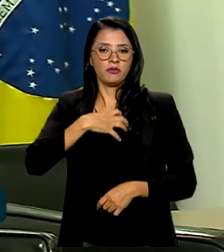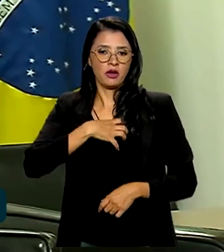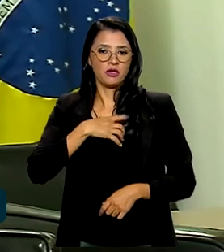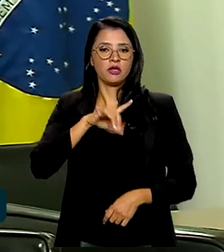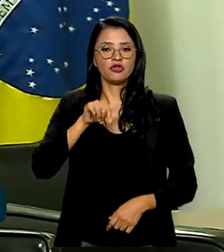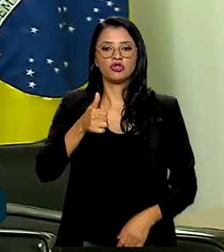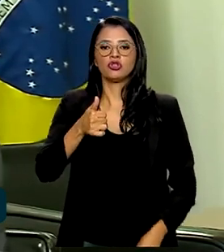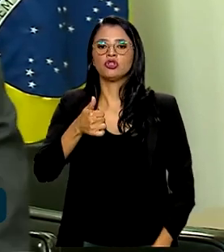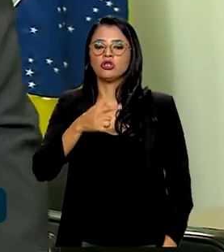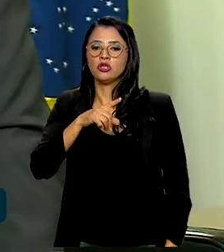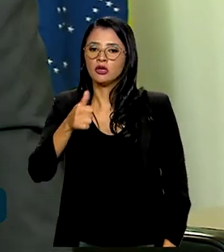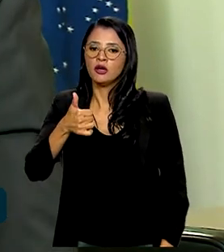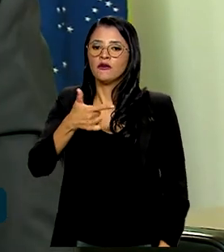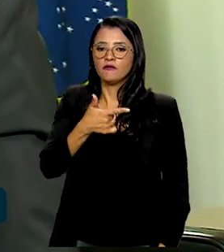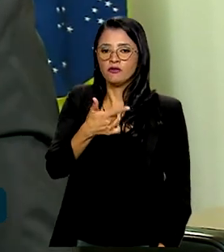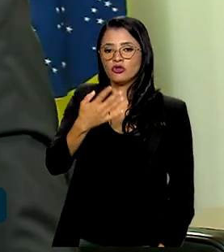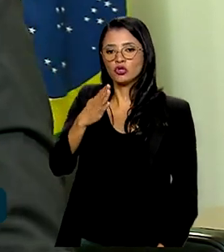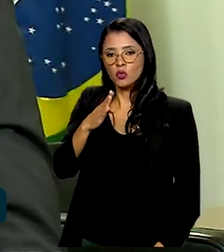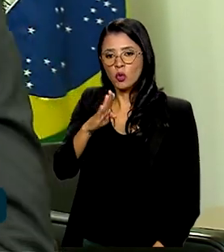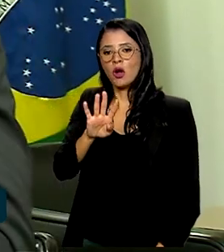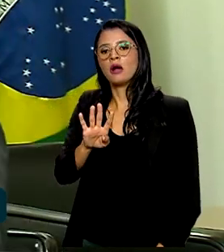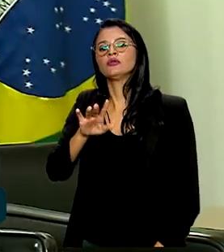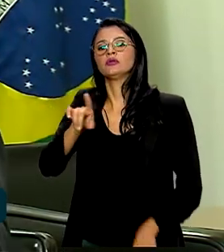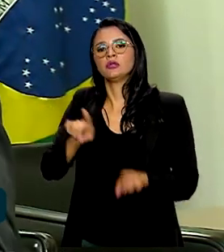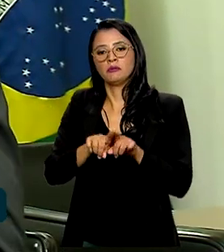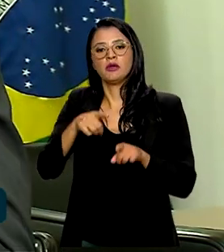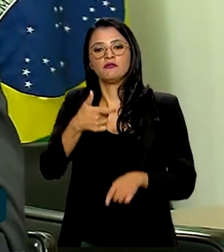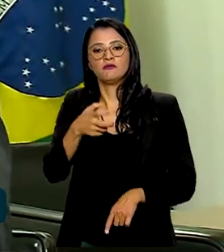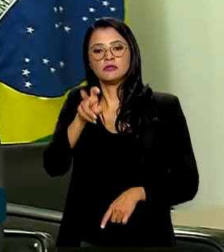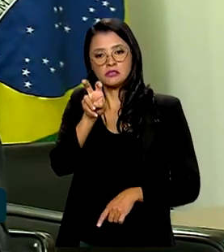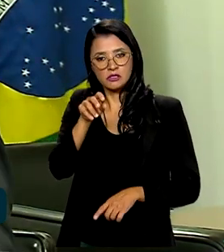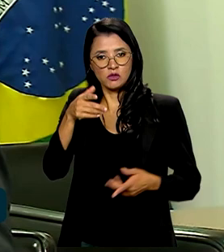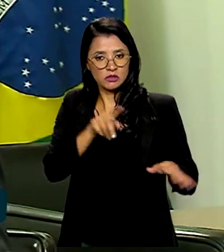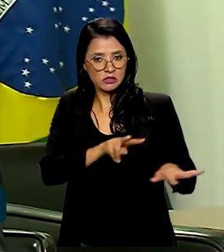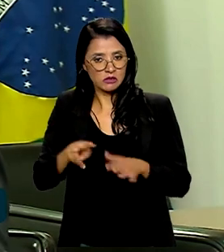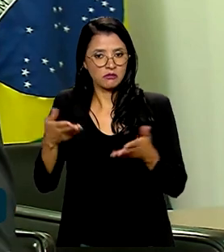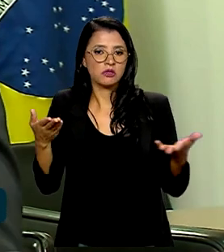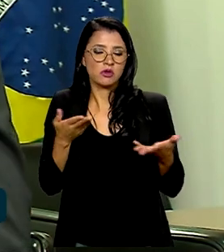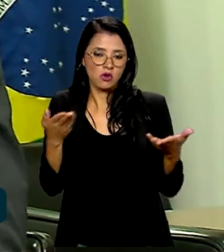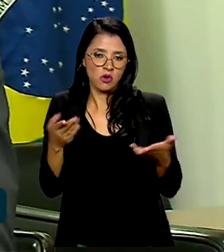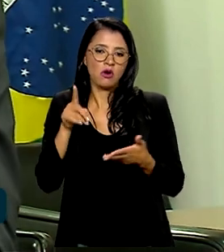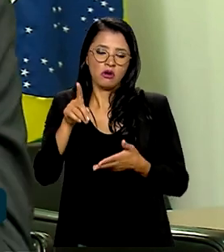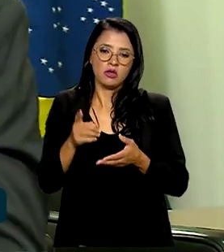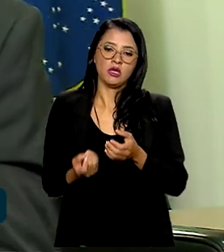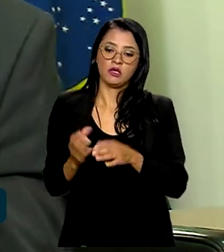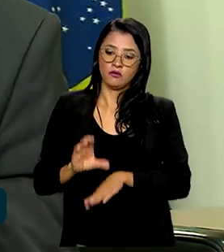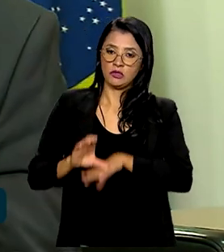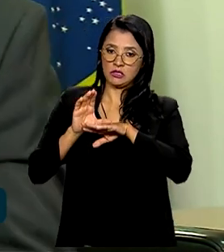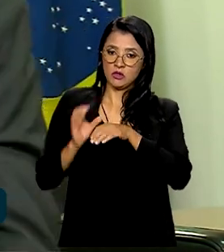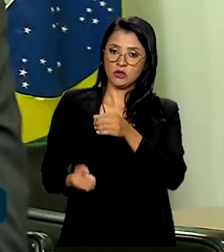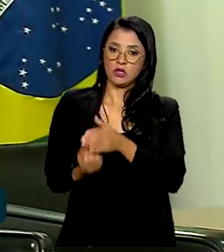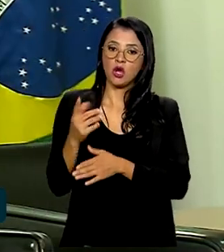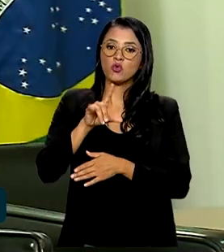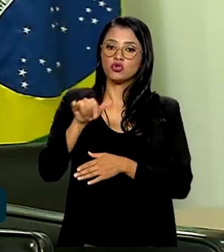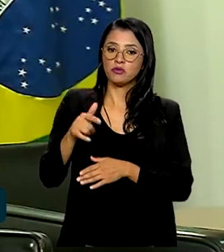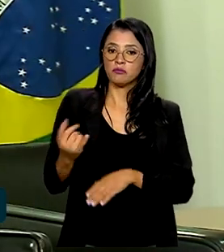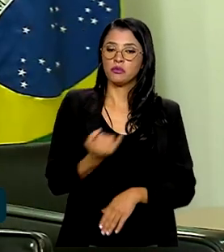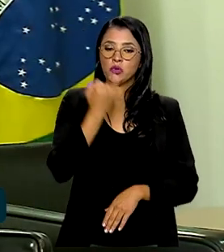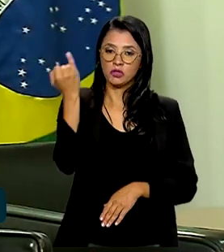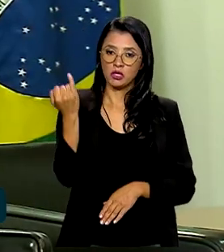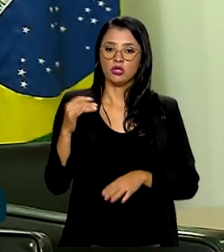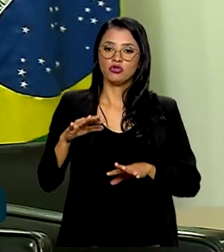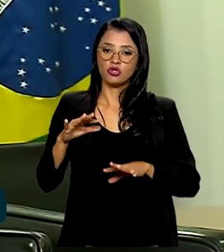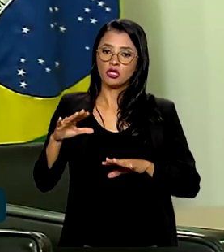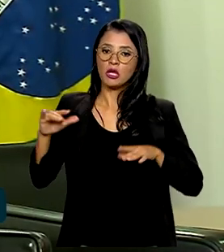e 25 agora essa semana. E o Conselho da Federação será instalado num momento importante, reunindo as entidades de municípios e dos